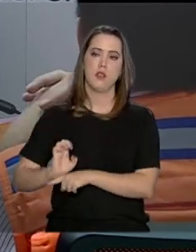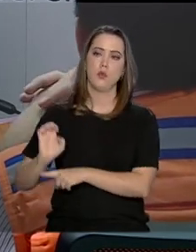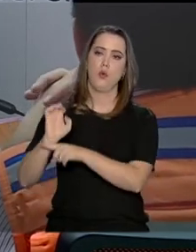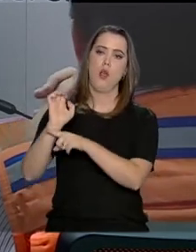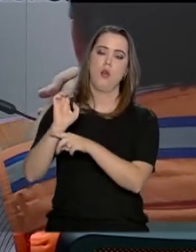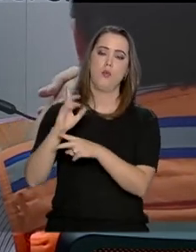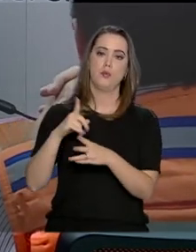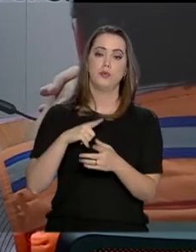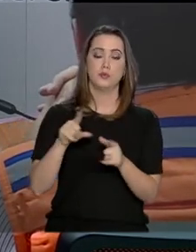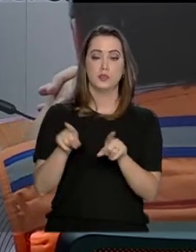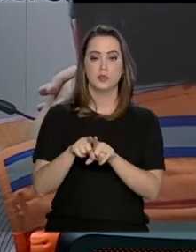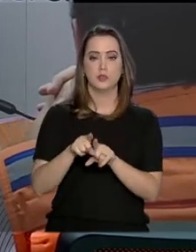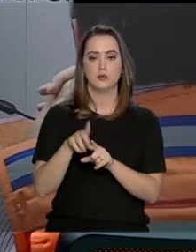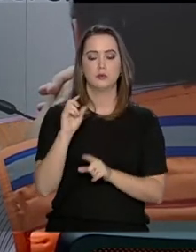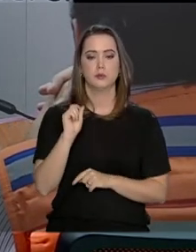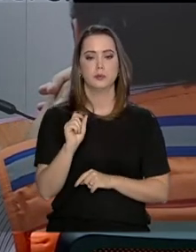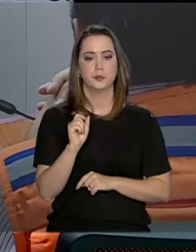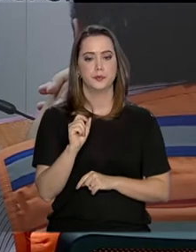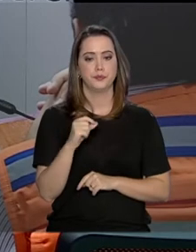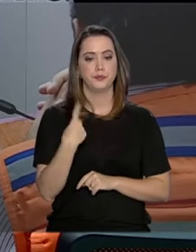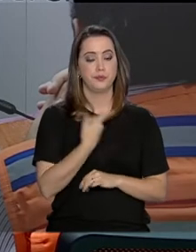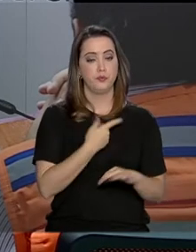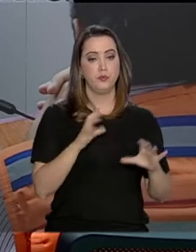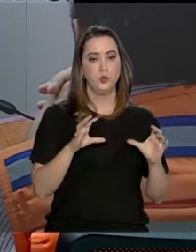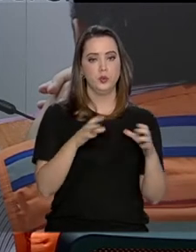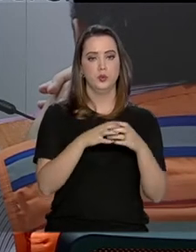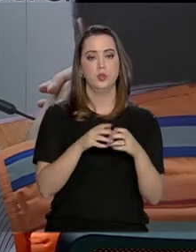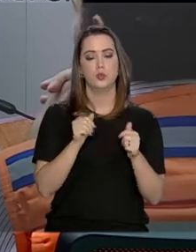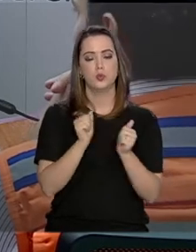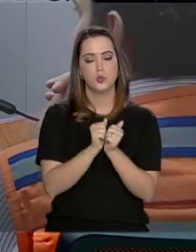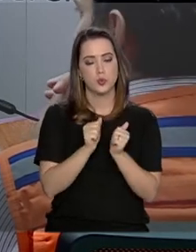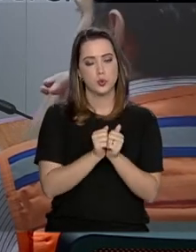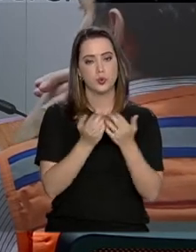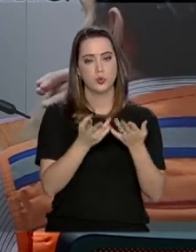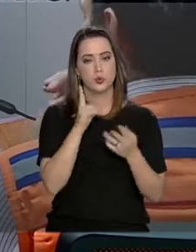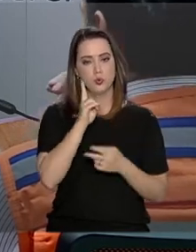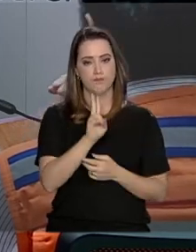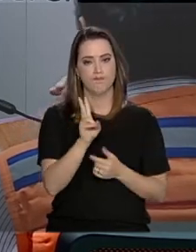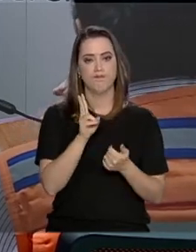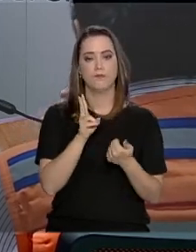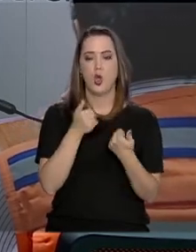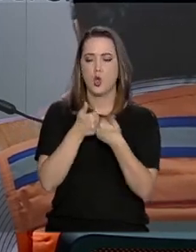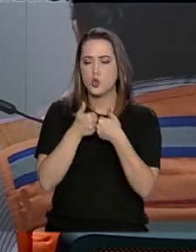A gente tem... a nossa equipe também está acompanhando, né, muito de perto.